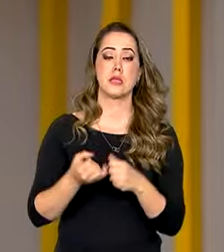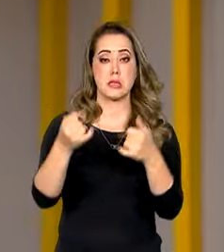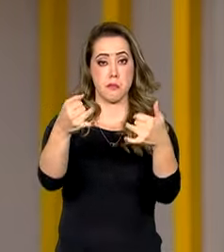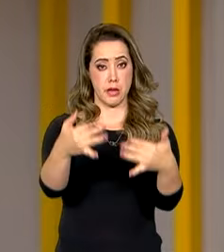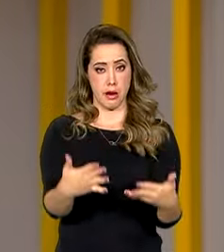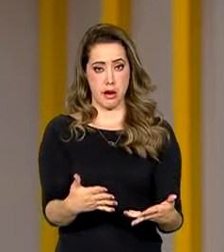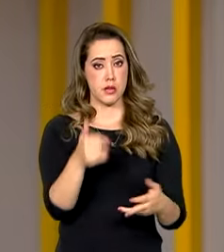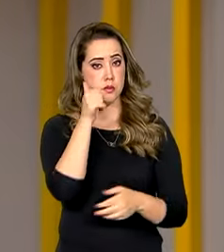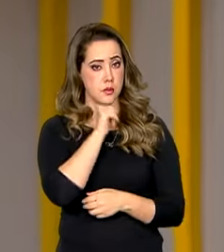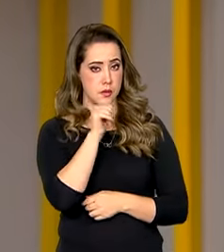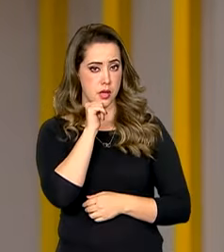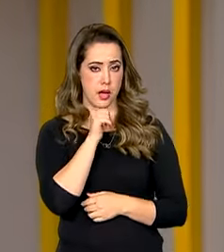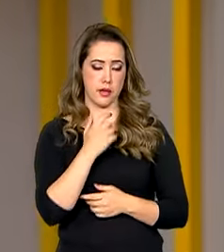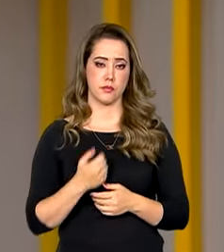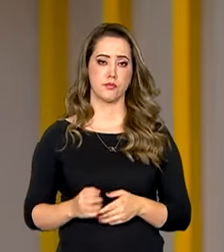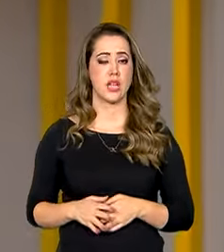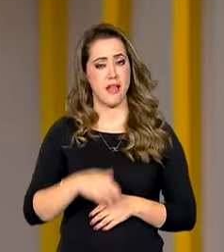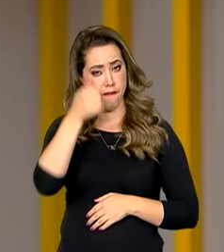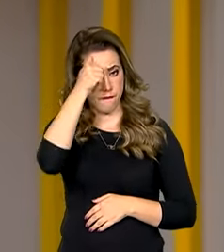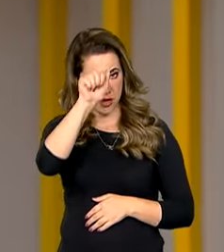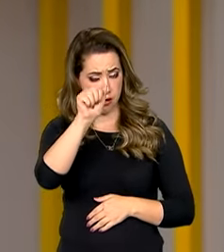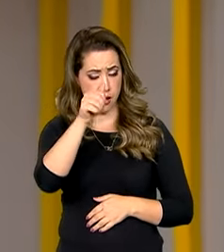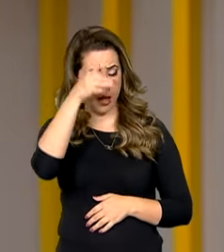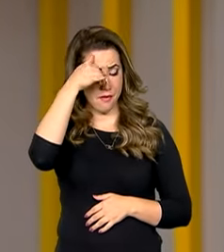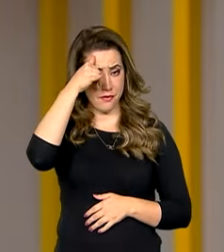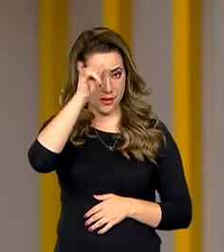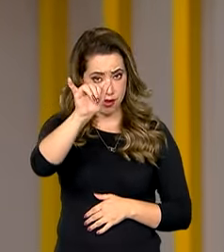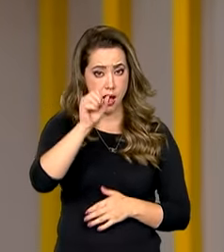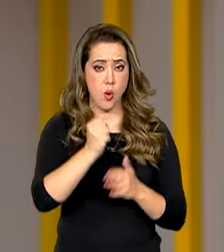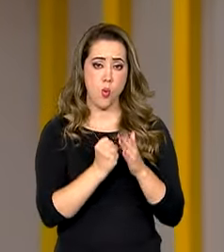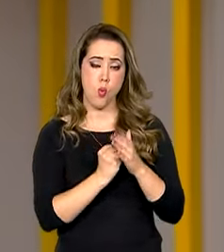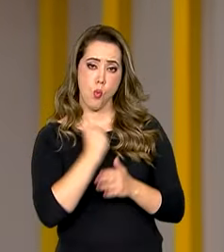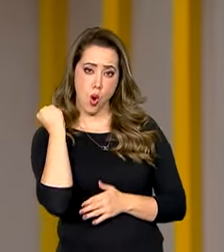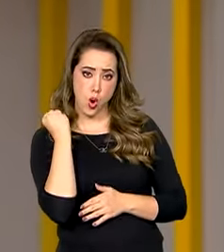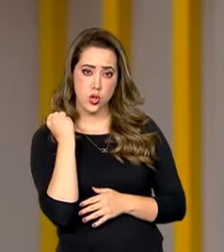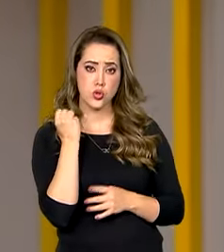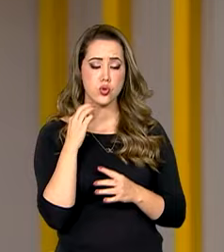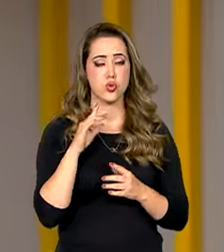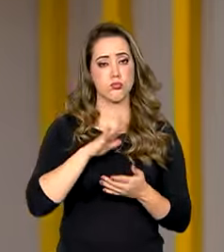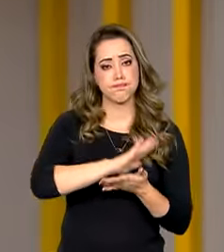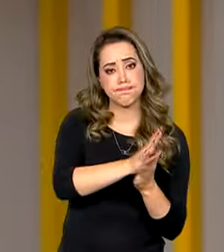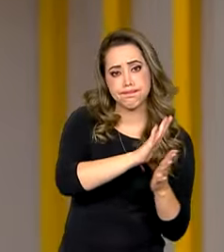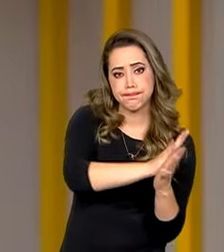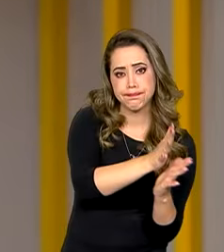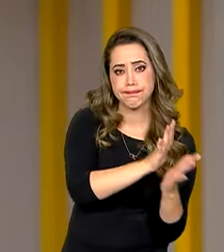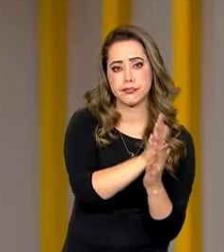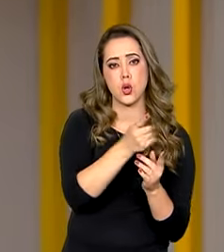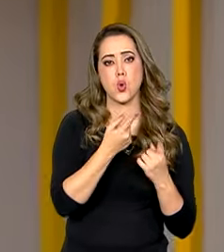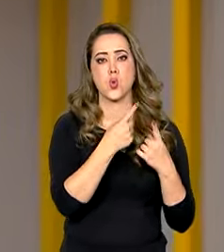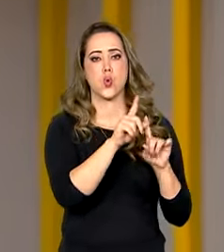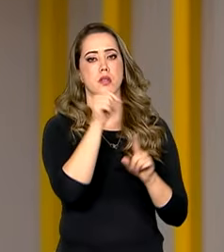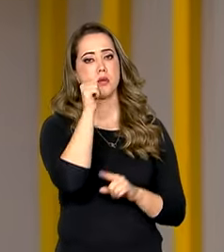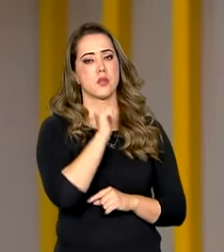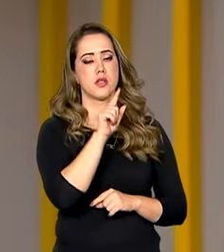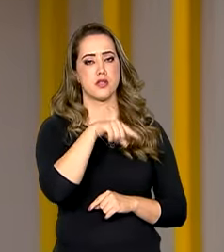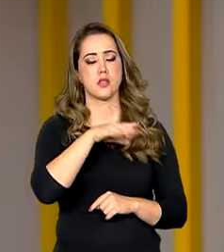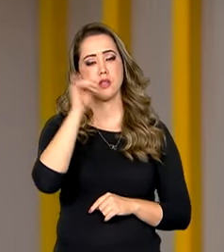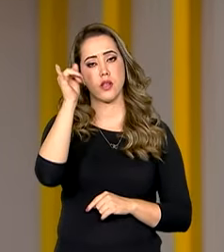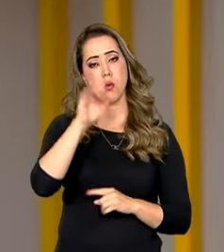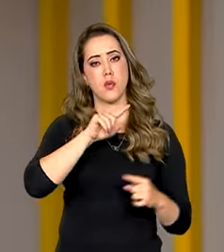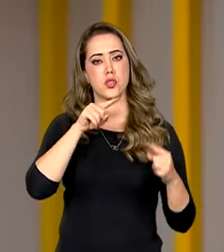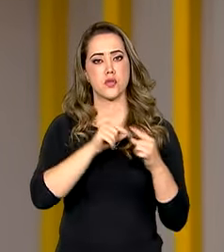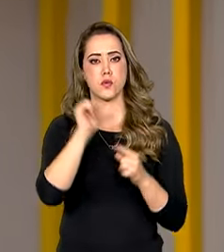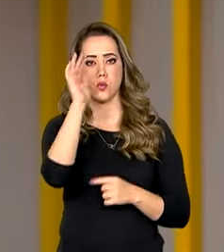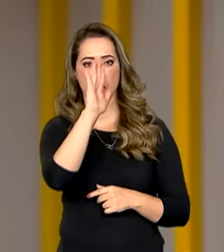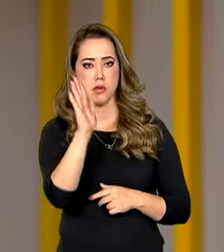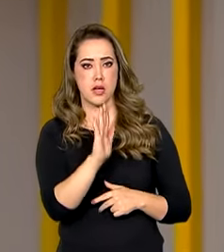Enfrentar o ódio e todas as formas de violência e discriminação contra as mulheres é o objetivo do Brasil Sem Misoginia,